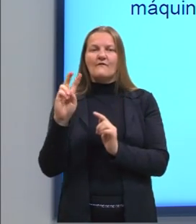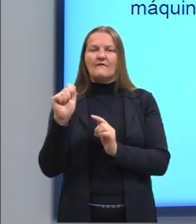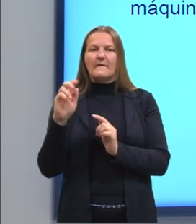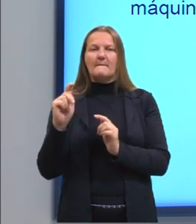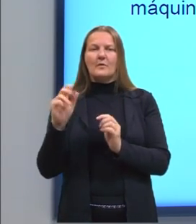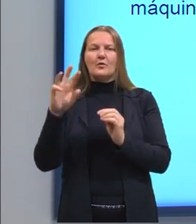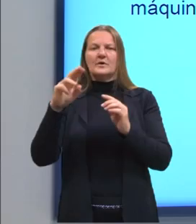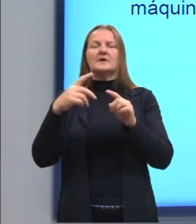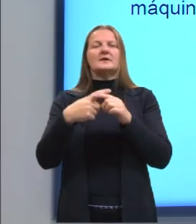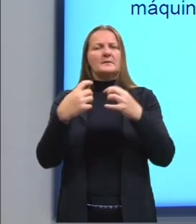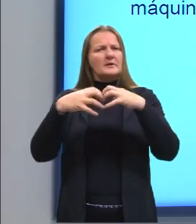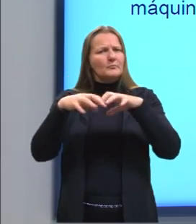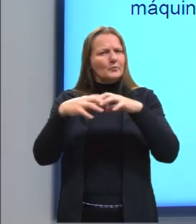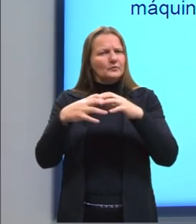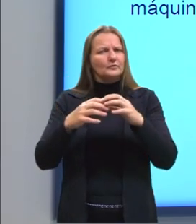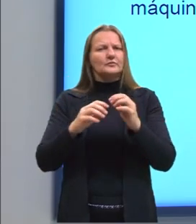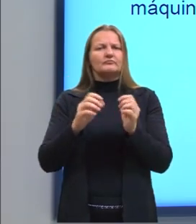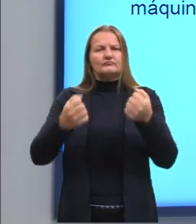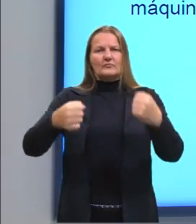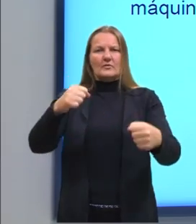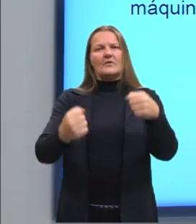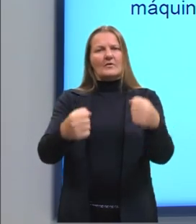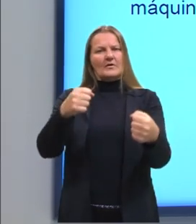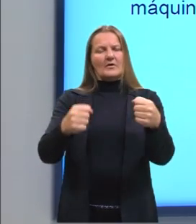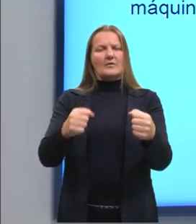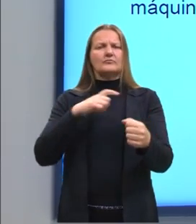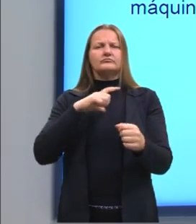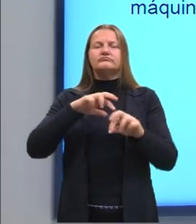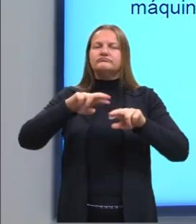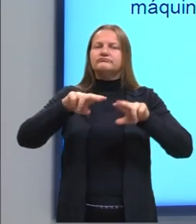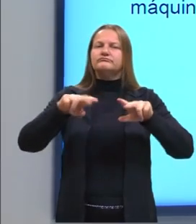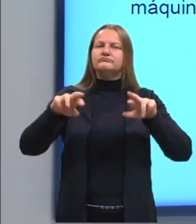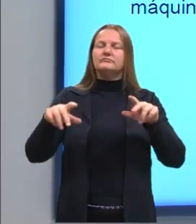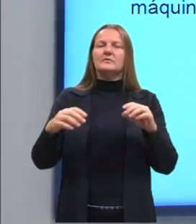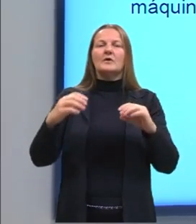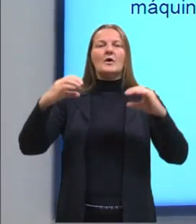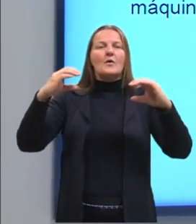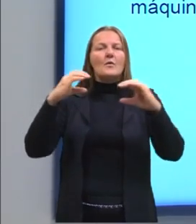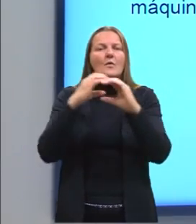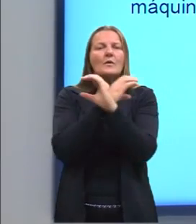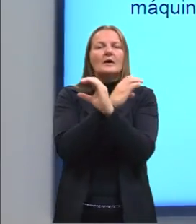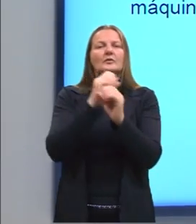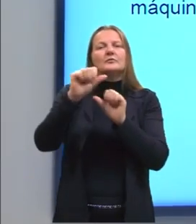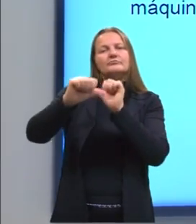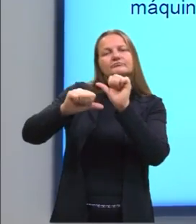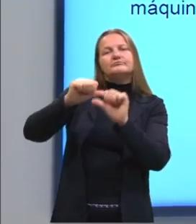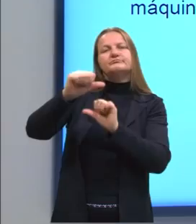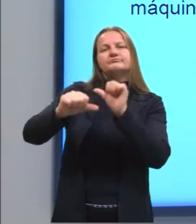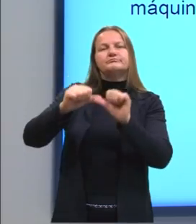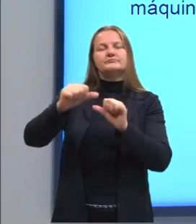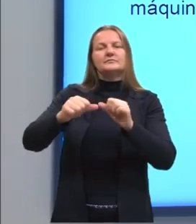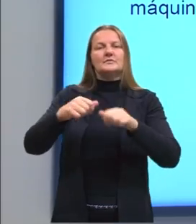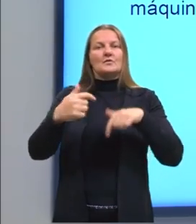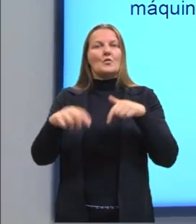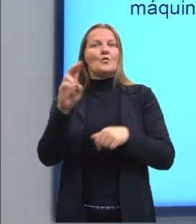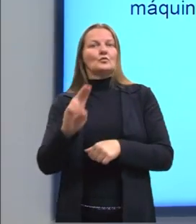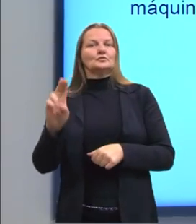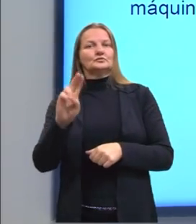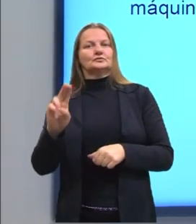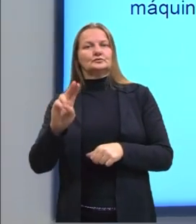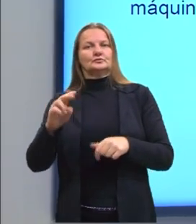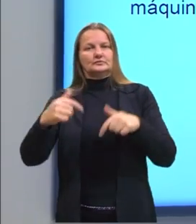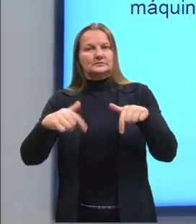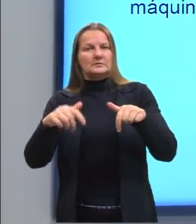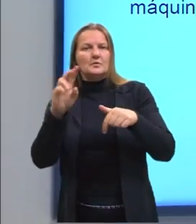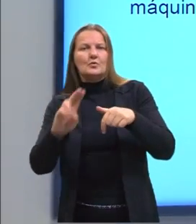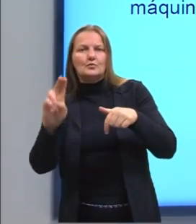veículos. Em toda máquina térmica, somente uma parte do calor é convertido em trabalho. ao considerar